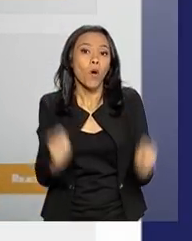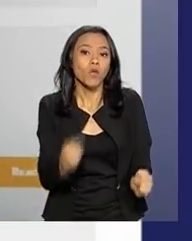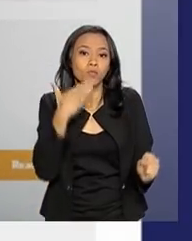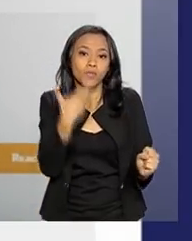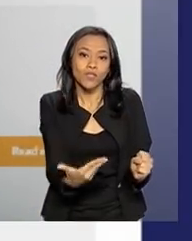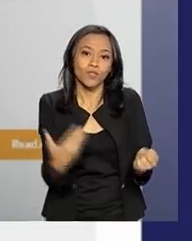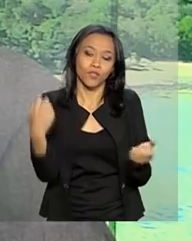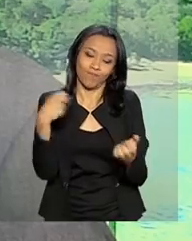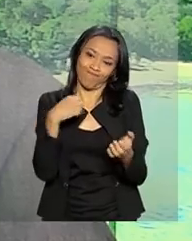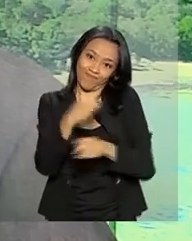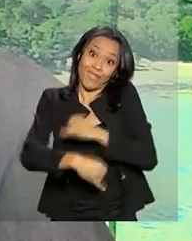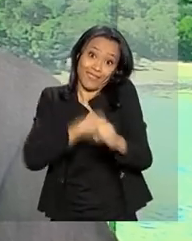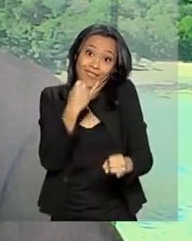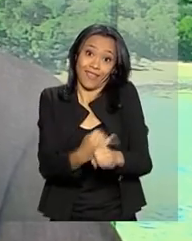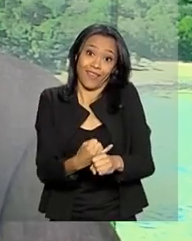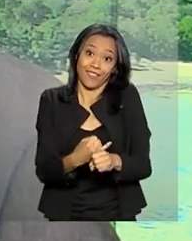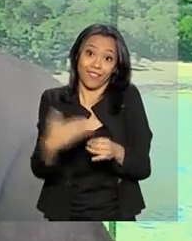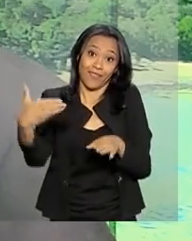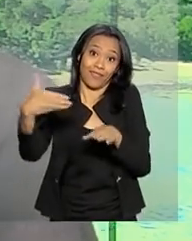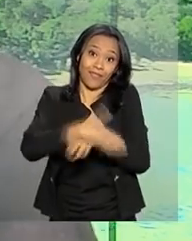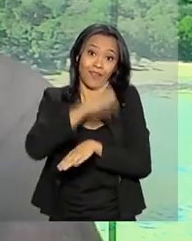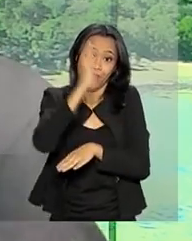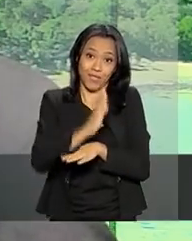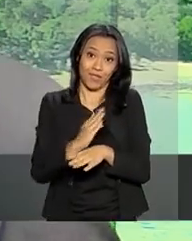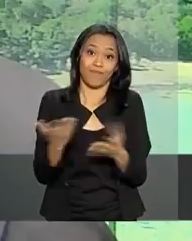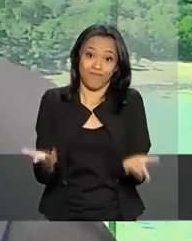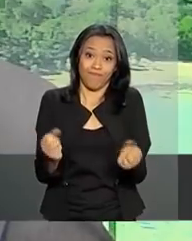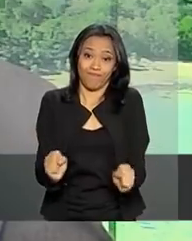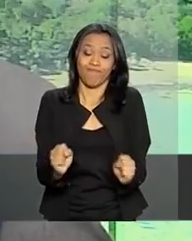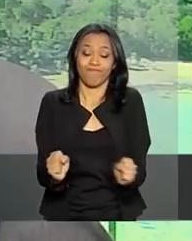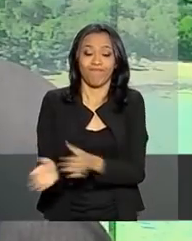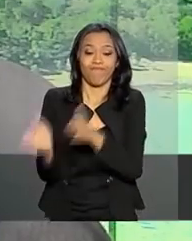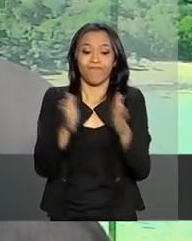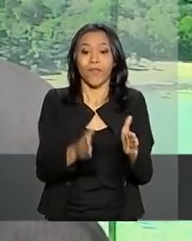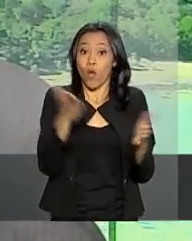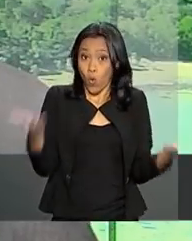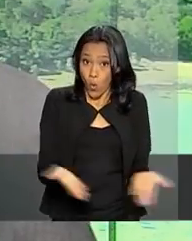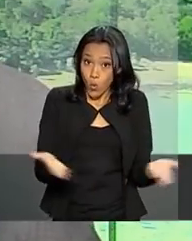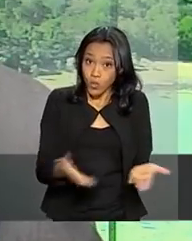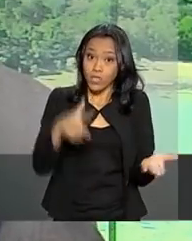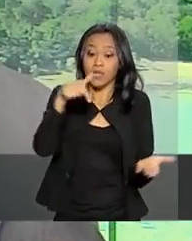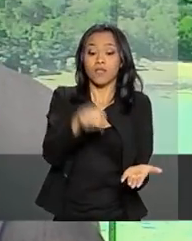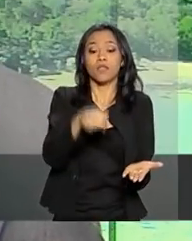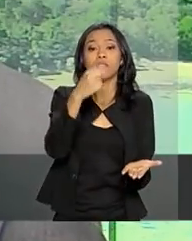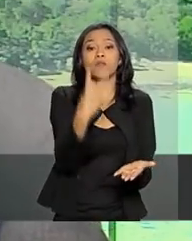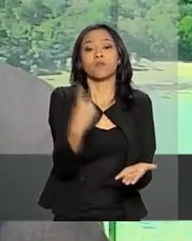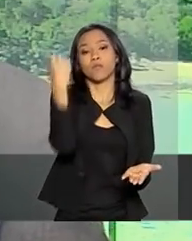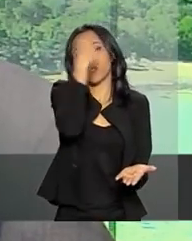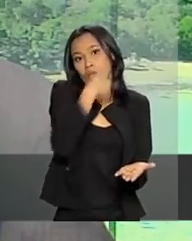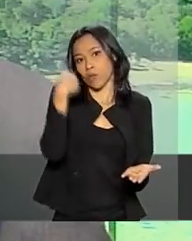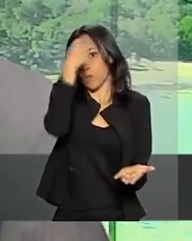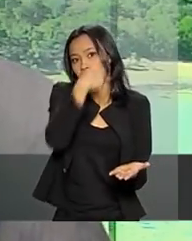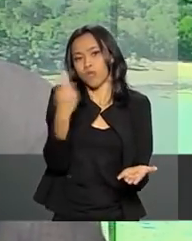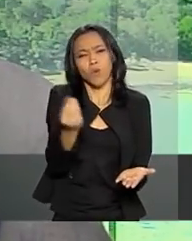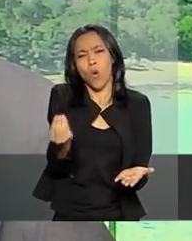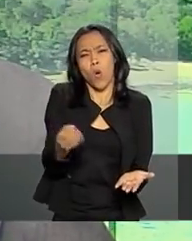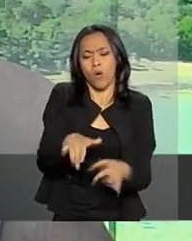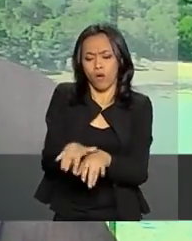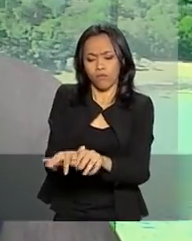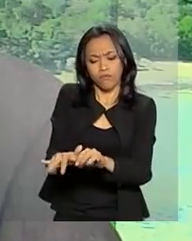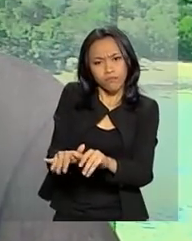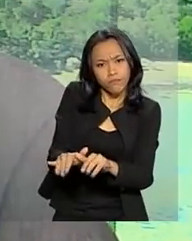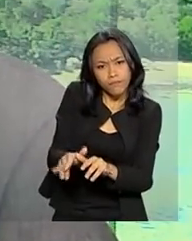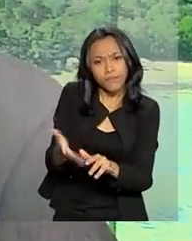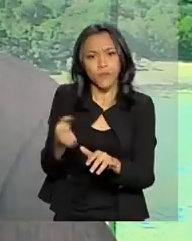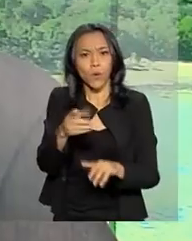o visto eletrônico. Esse procedimento que demorava semanas, hoje é feito em 72 horas por meio de computador ou até mesmo